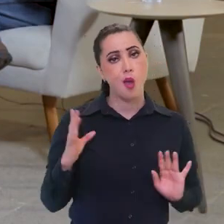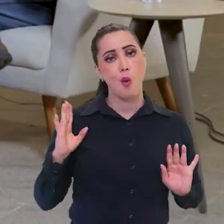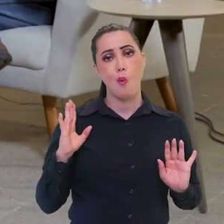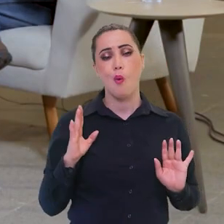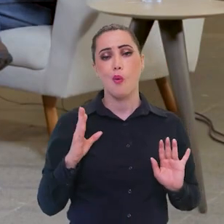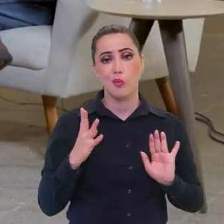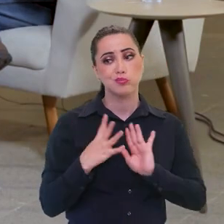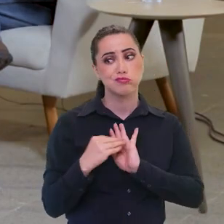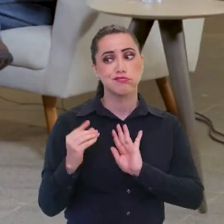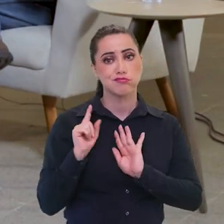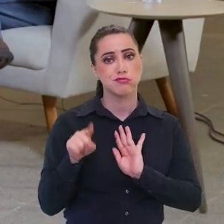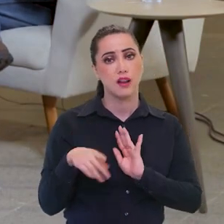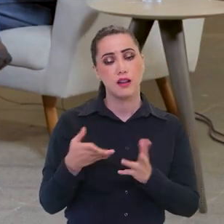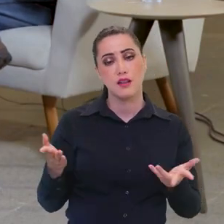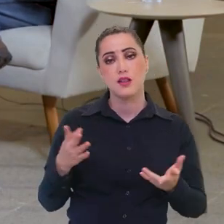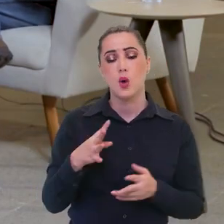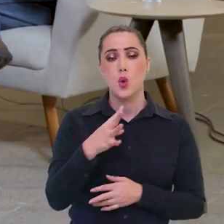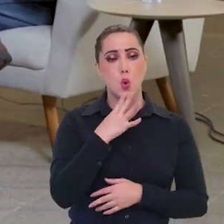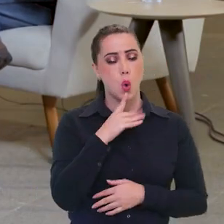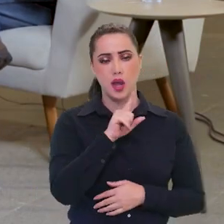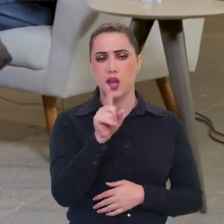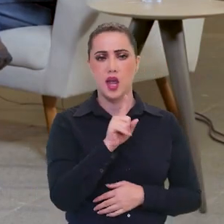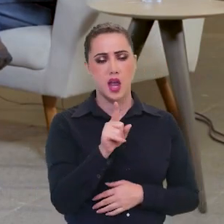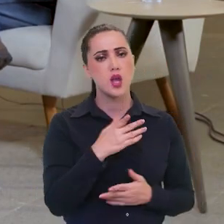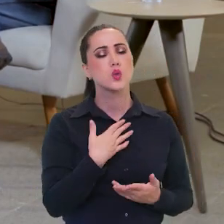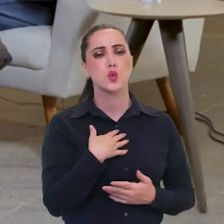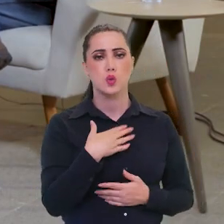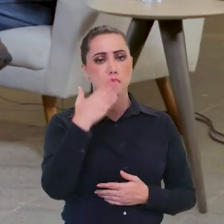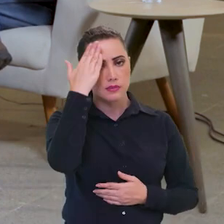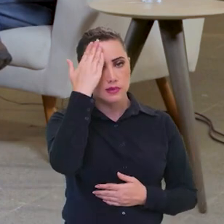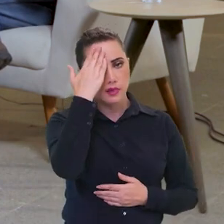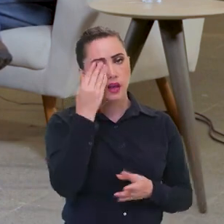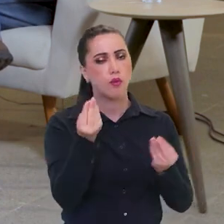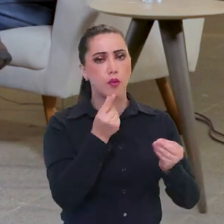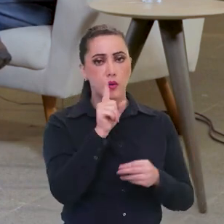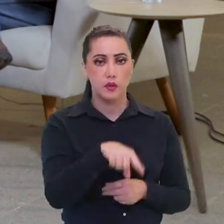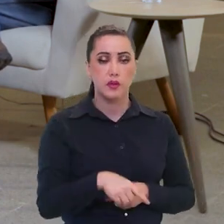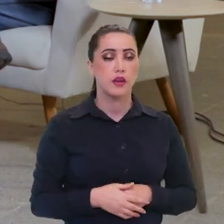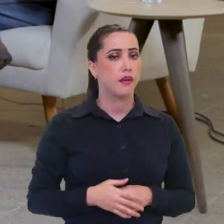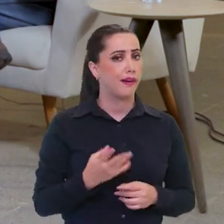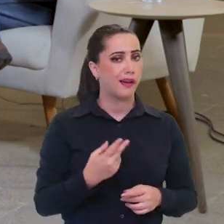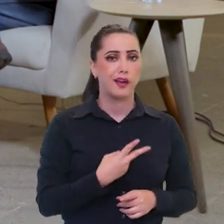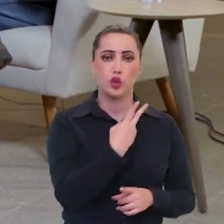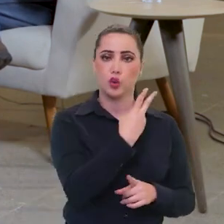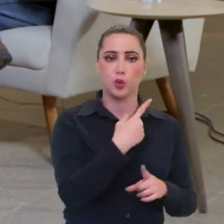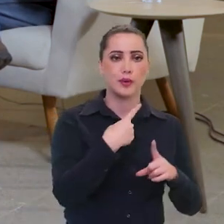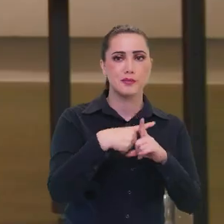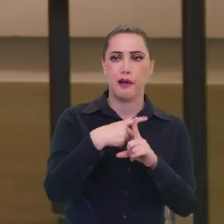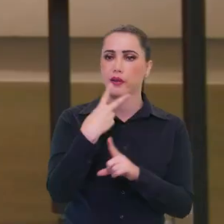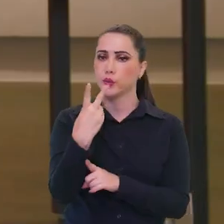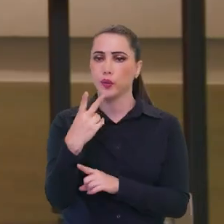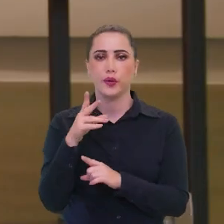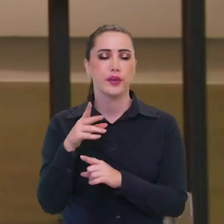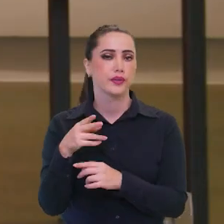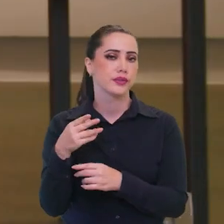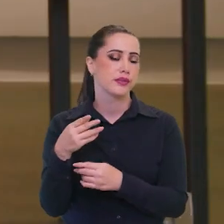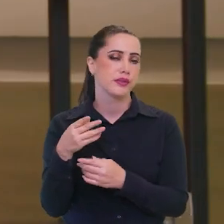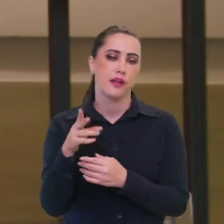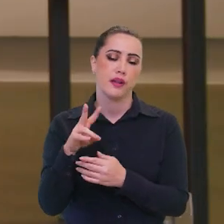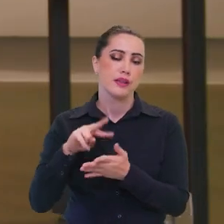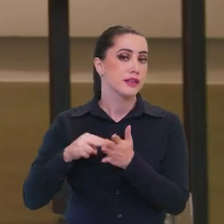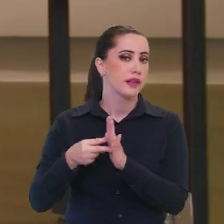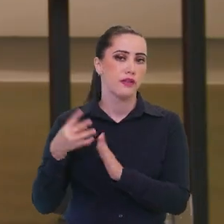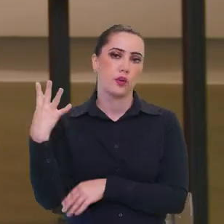exemplo. exemplo e conheço, eu conheço, não estou falando de algo que eu não conheço, então é dois e dois igual a quatro. Se a gente